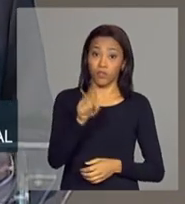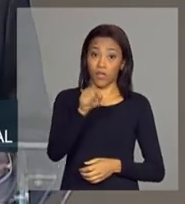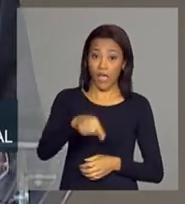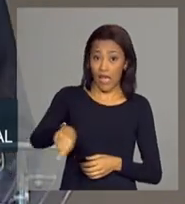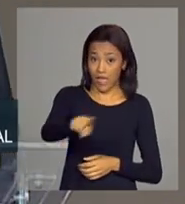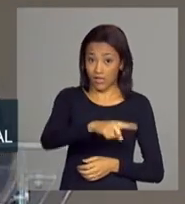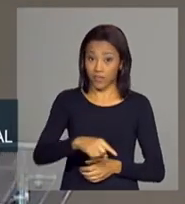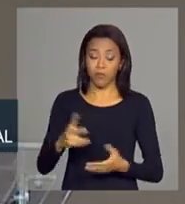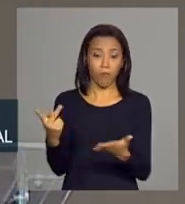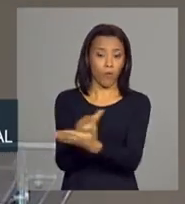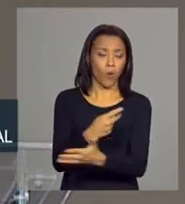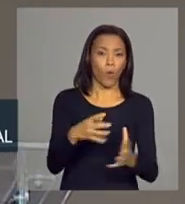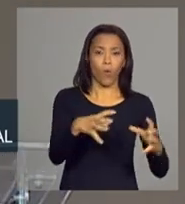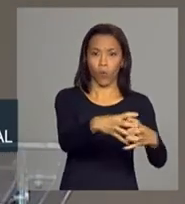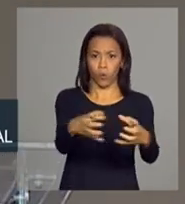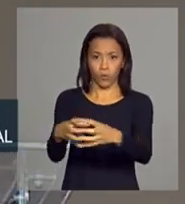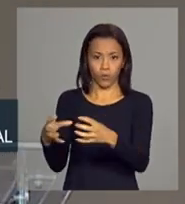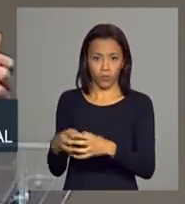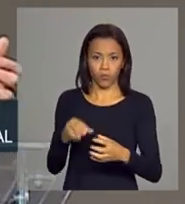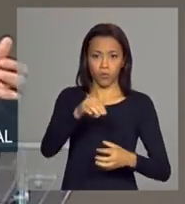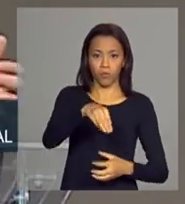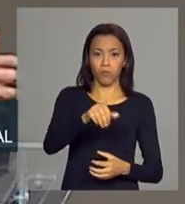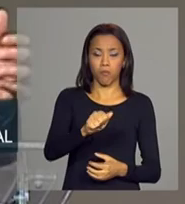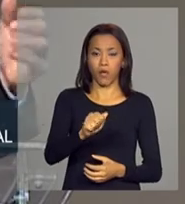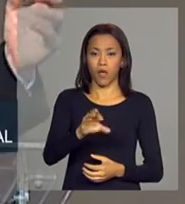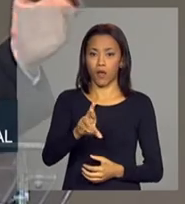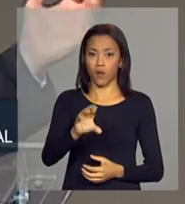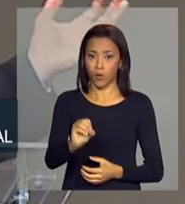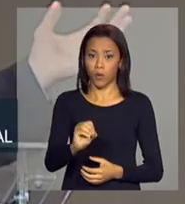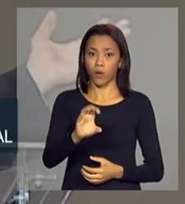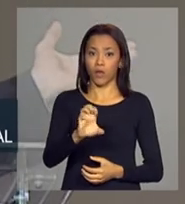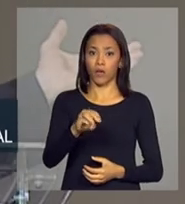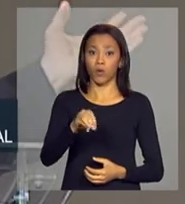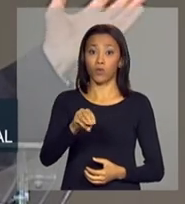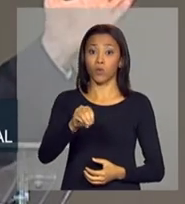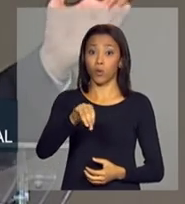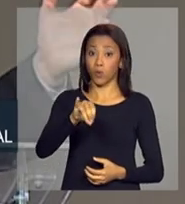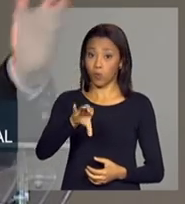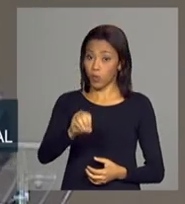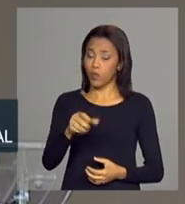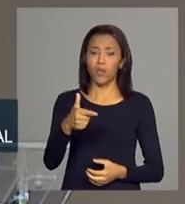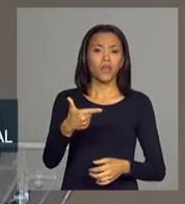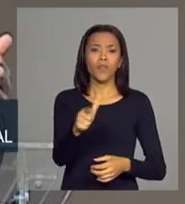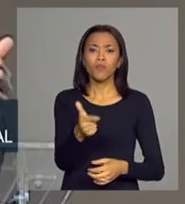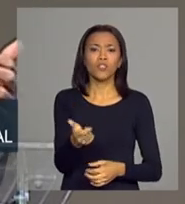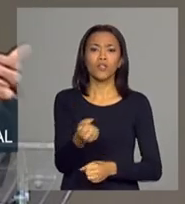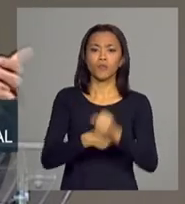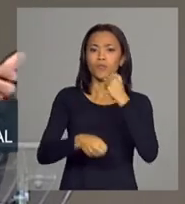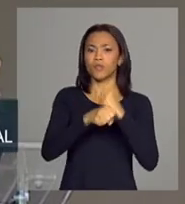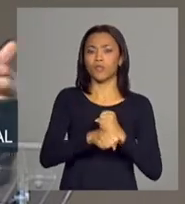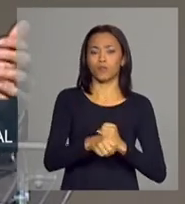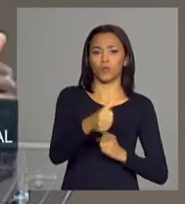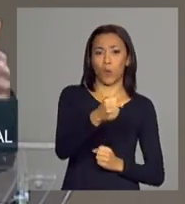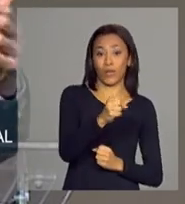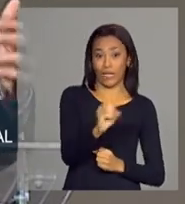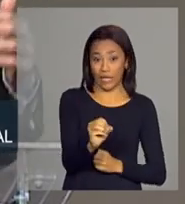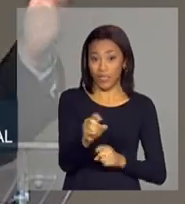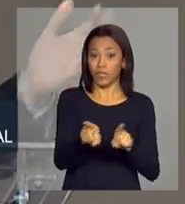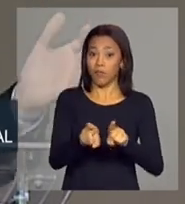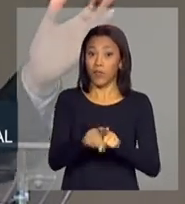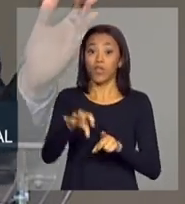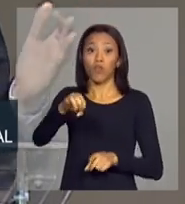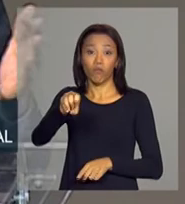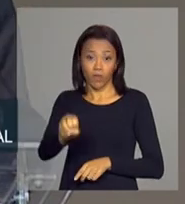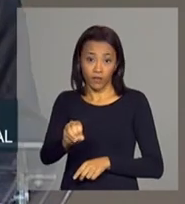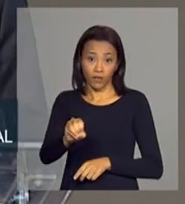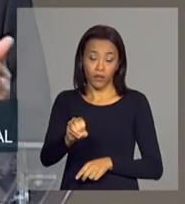macroeconômicas que não tinha nos anos 80 e nos anos 90, e